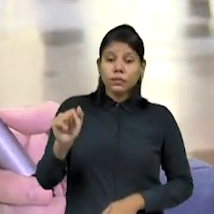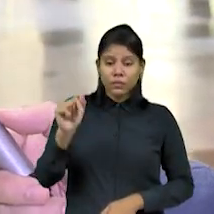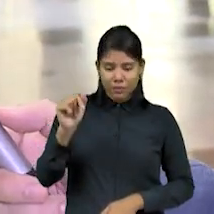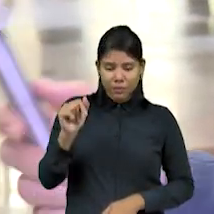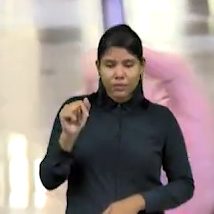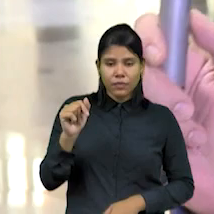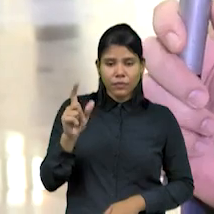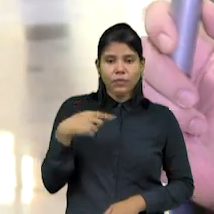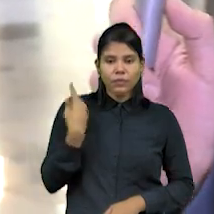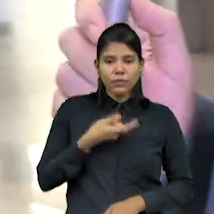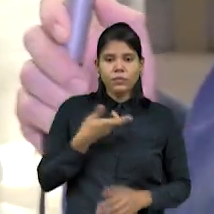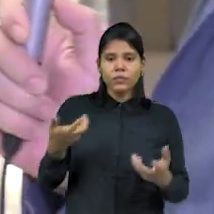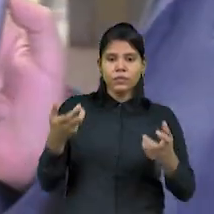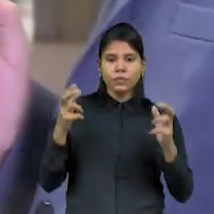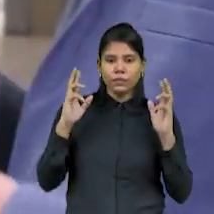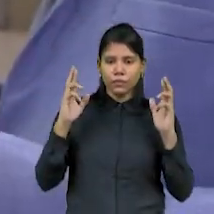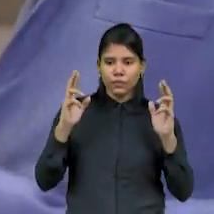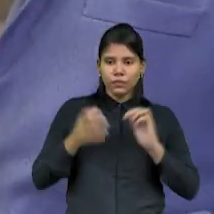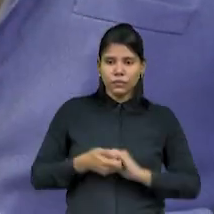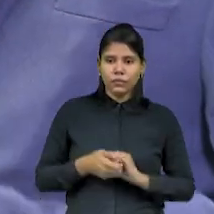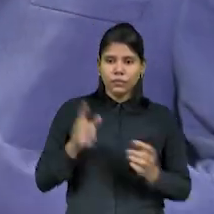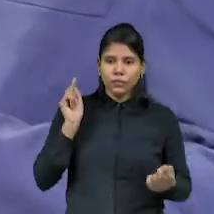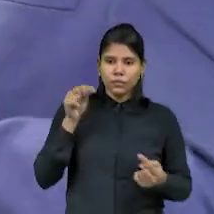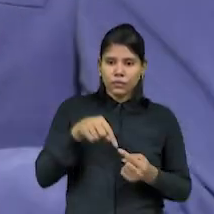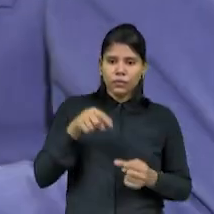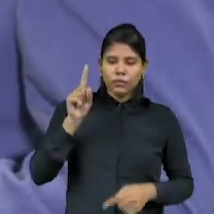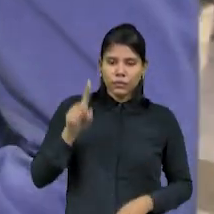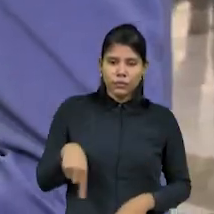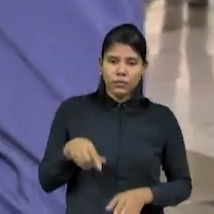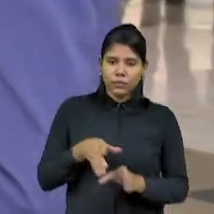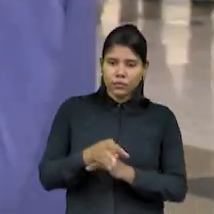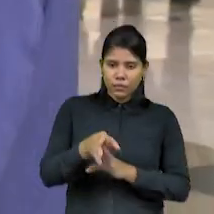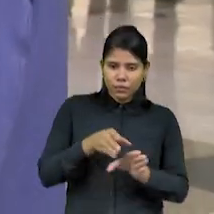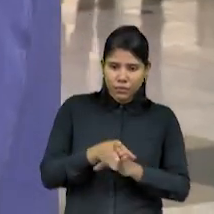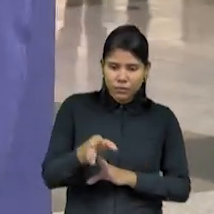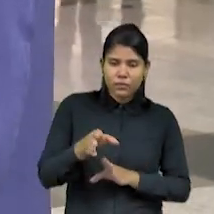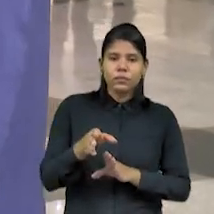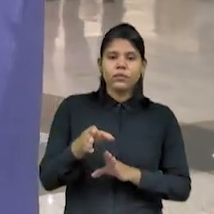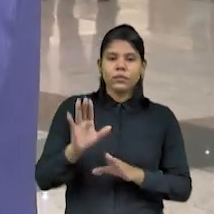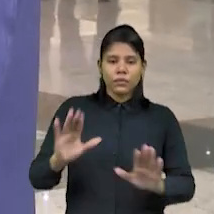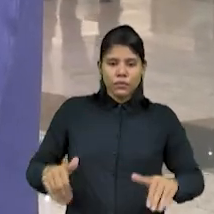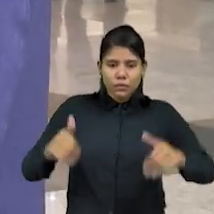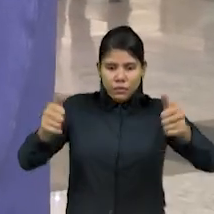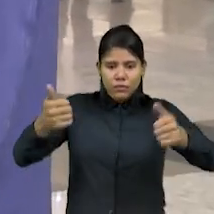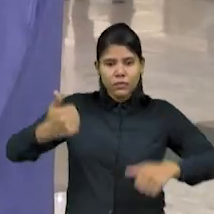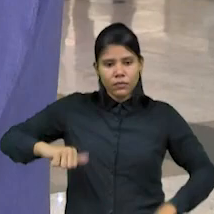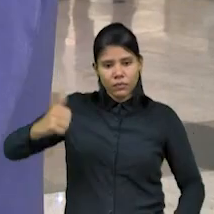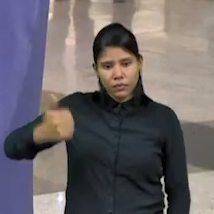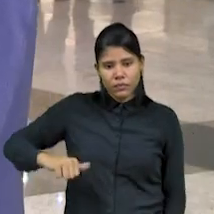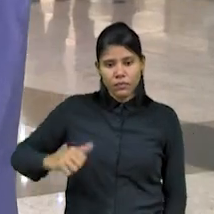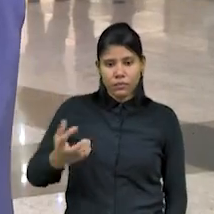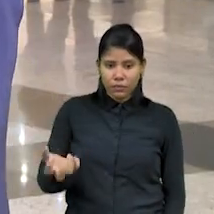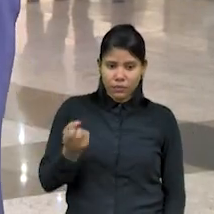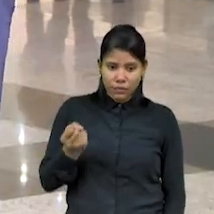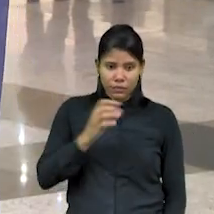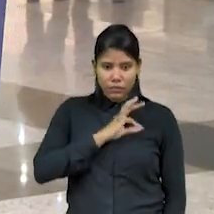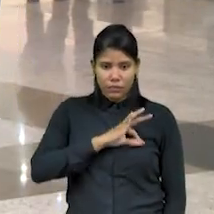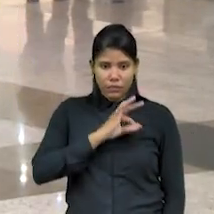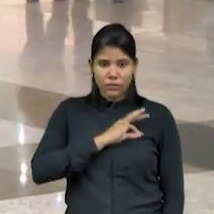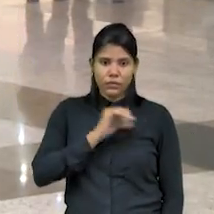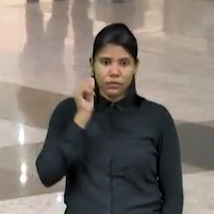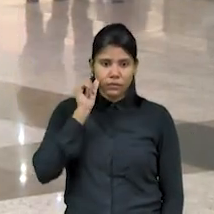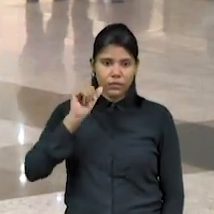que seja um sucesso. O objetivo, portanto, é qualificar, empreender, melhorar a qualidade de renda dessas mulheres aproveitando já